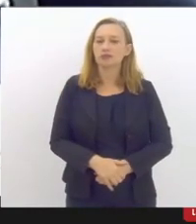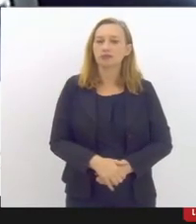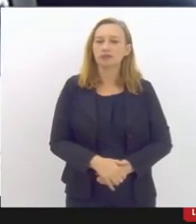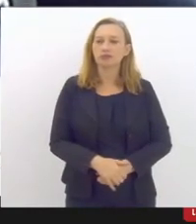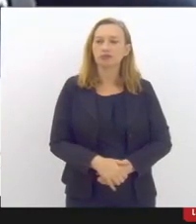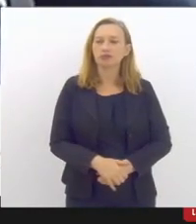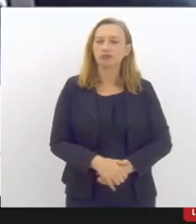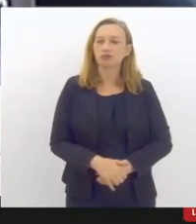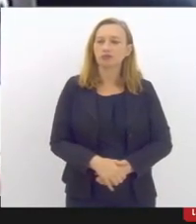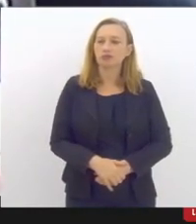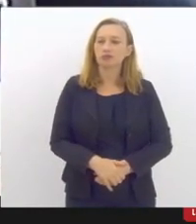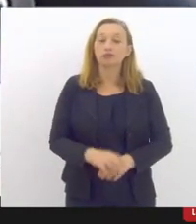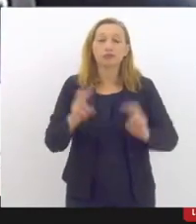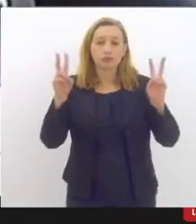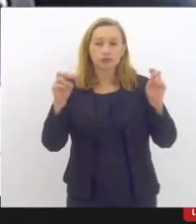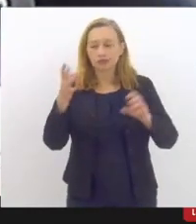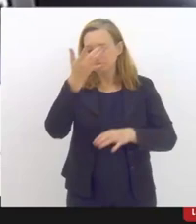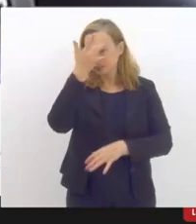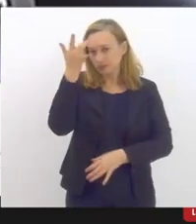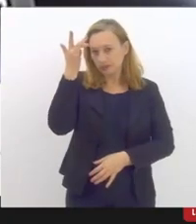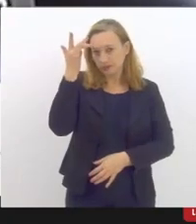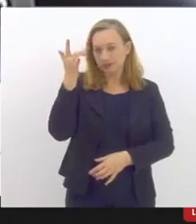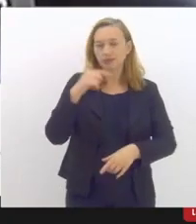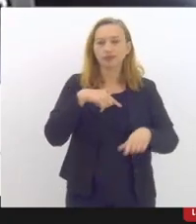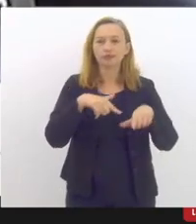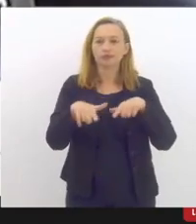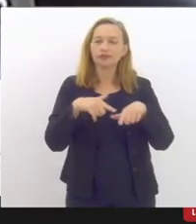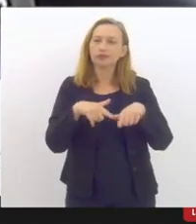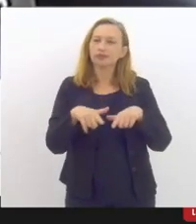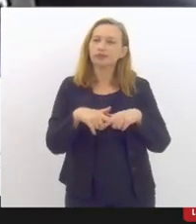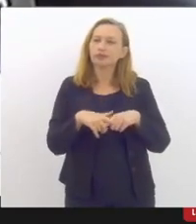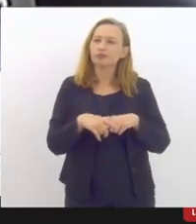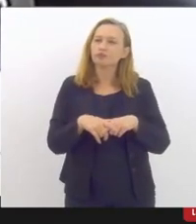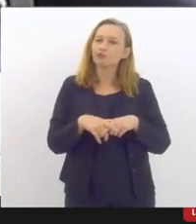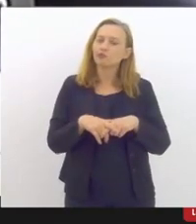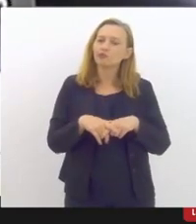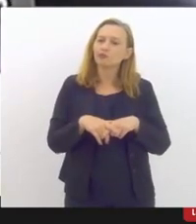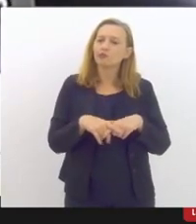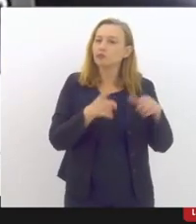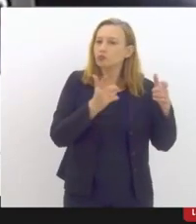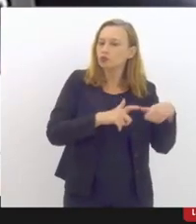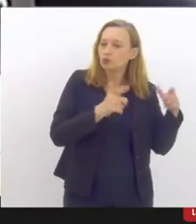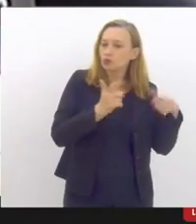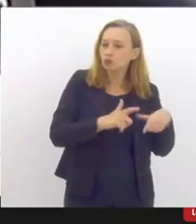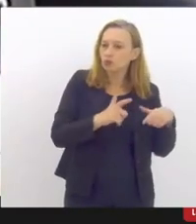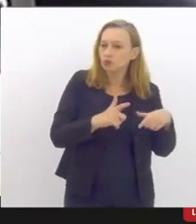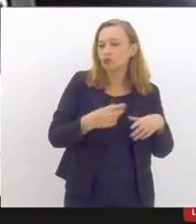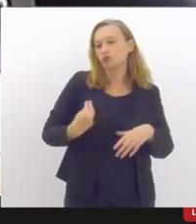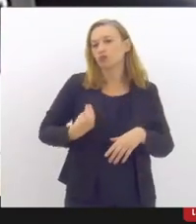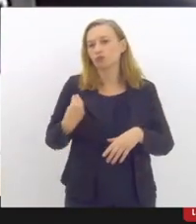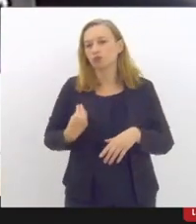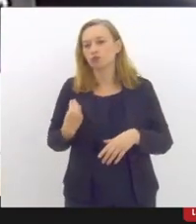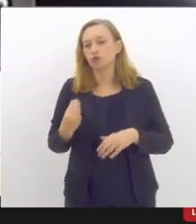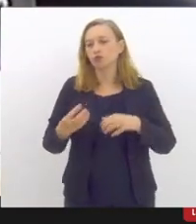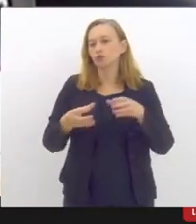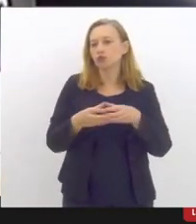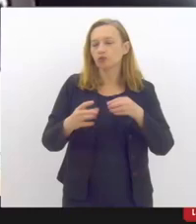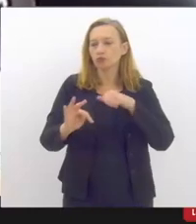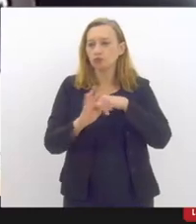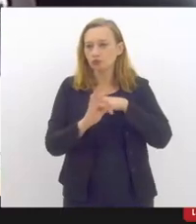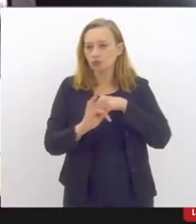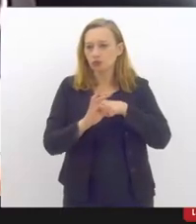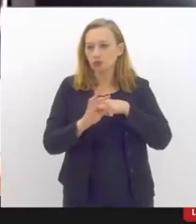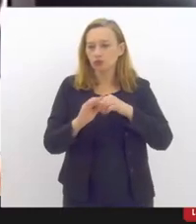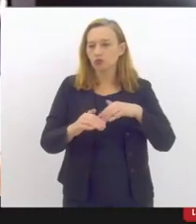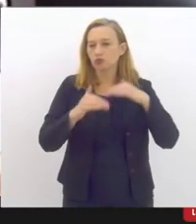a questão da saúde mental, gente tem trabalhado do lugar onde a gente está, enquanto equipe técnica, que é o da